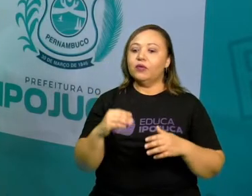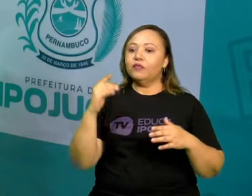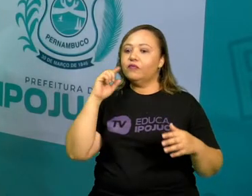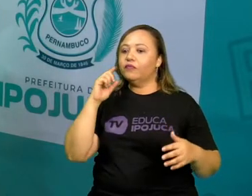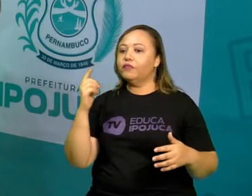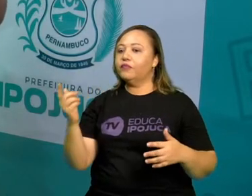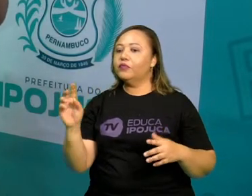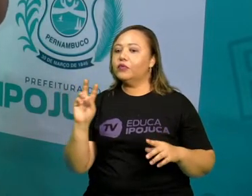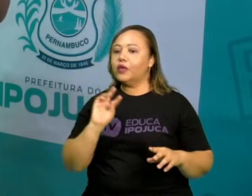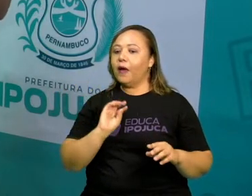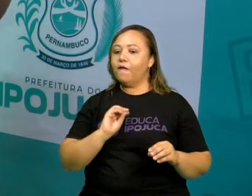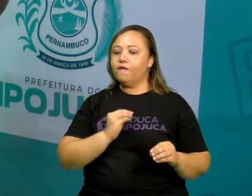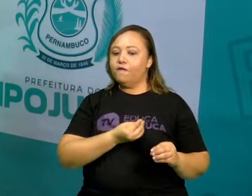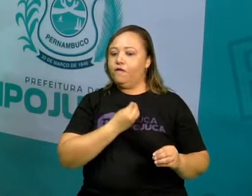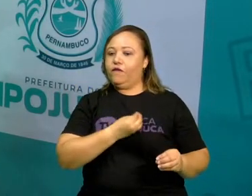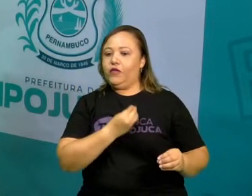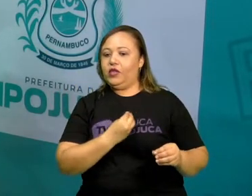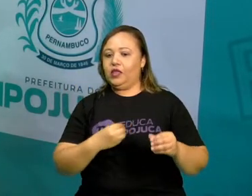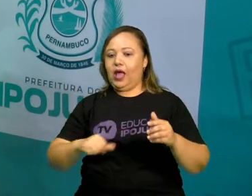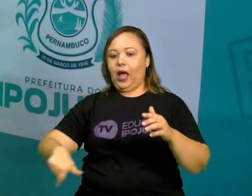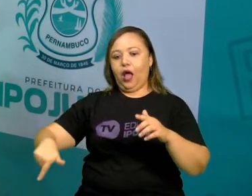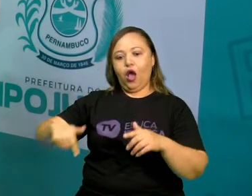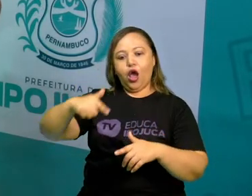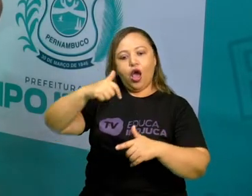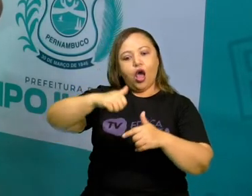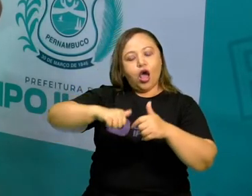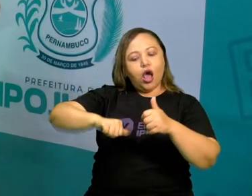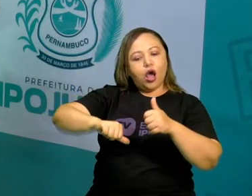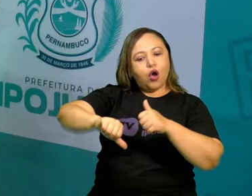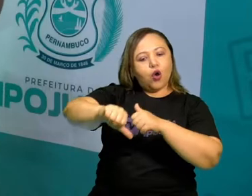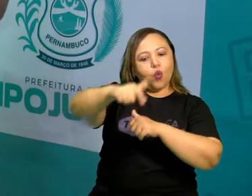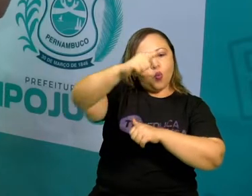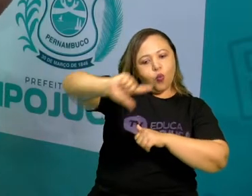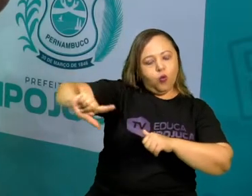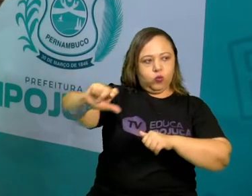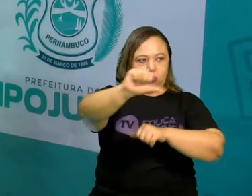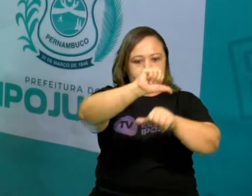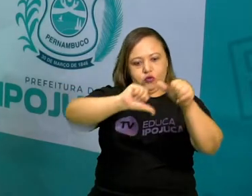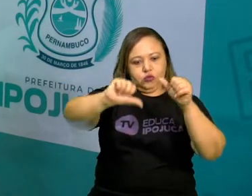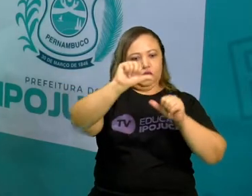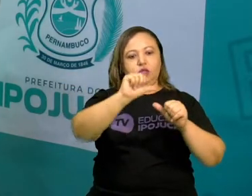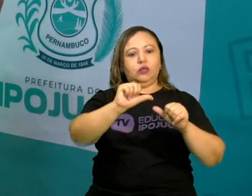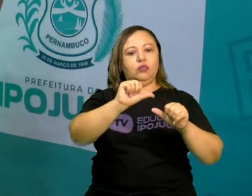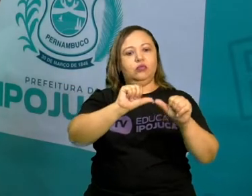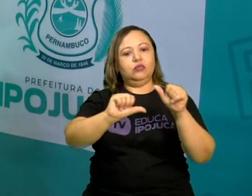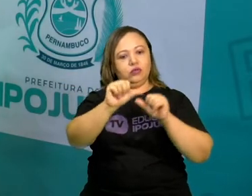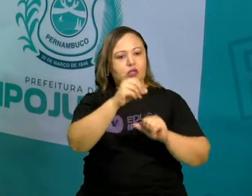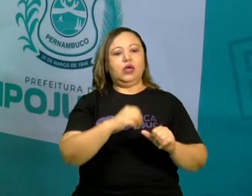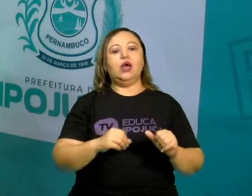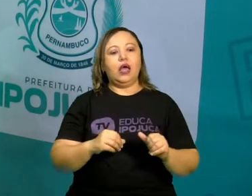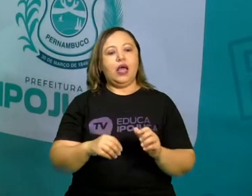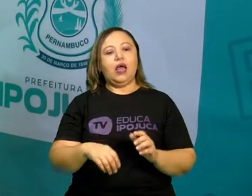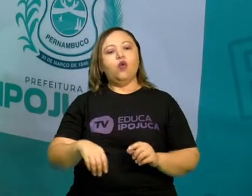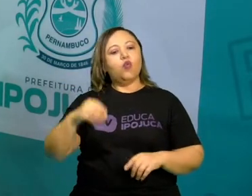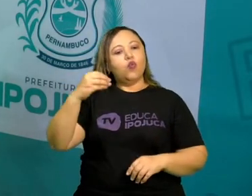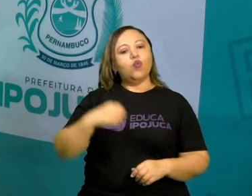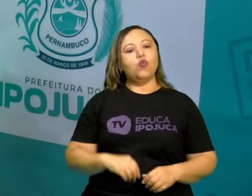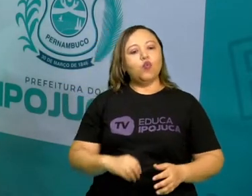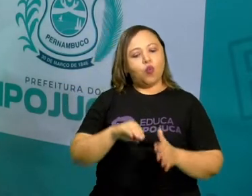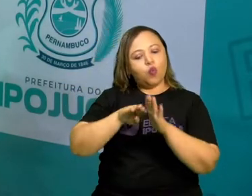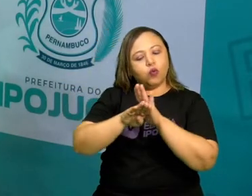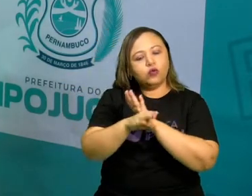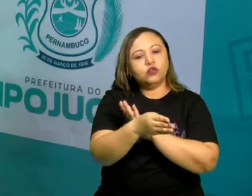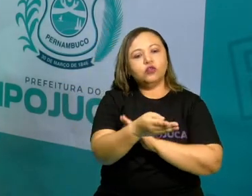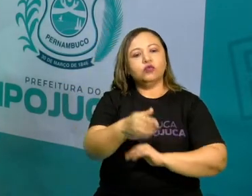contato com a estrutura secundária. Ele passa a conviver com pessoas diferentes. Com costumes diferentes. Com